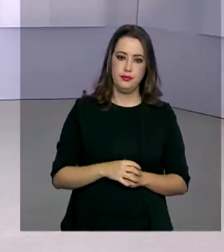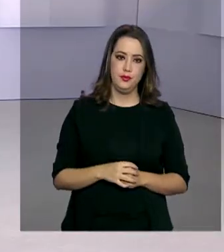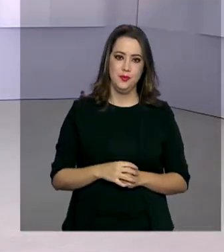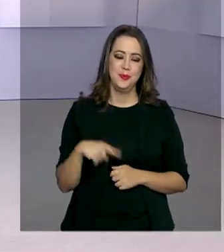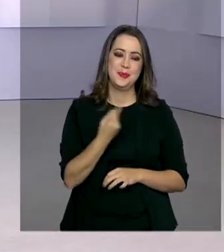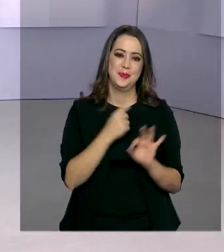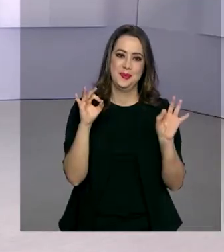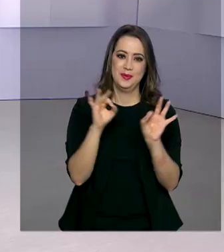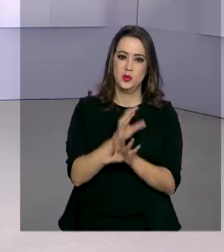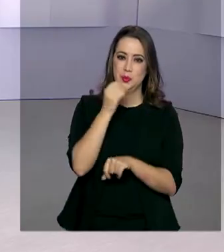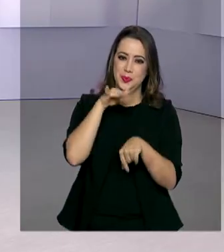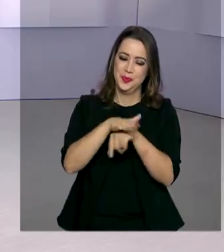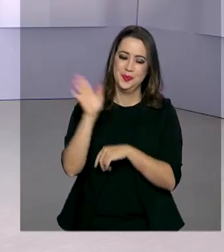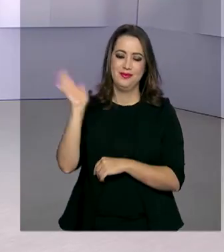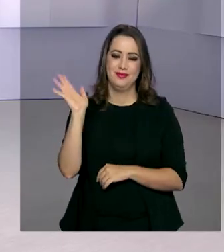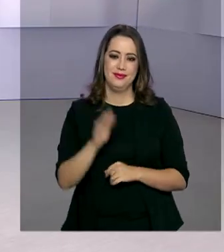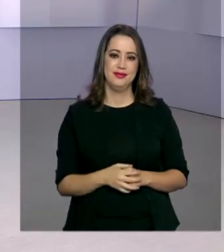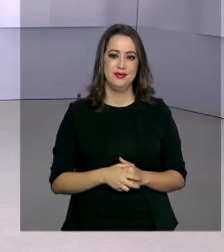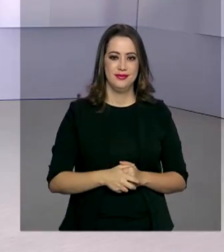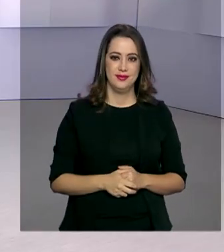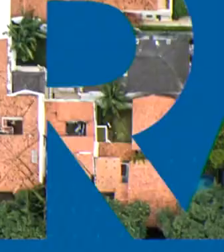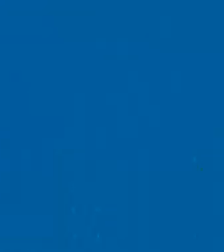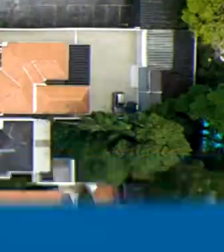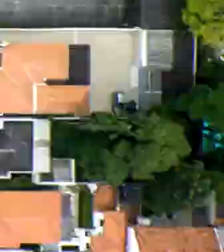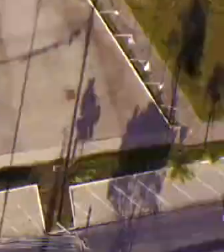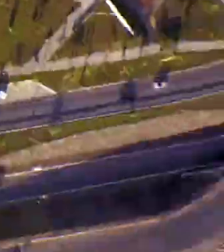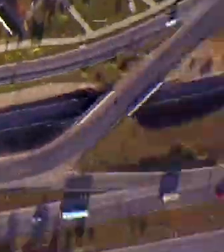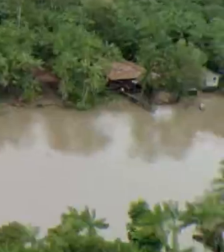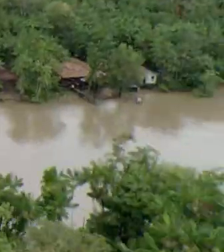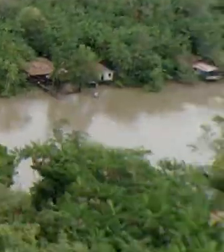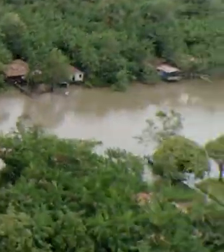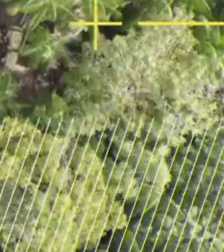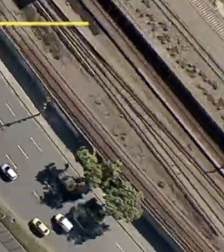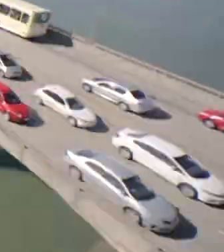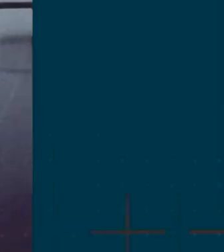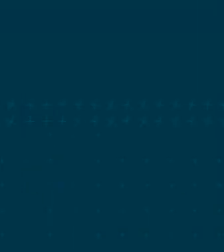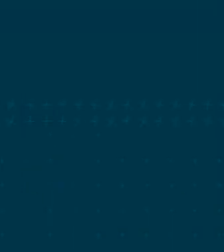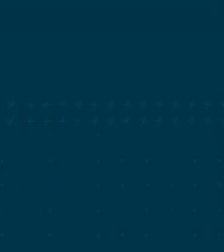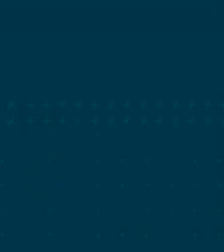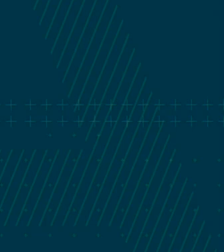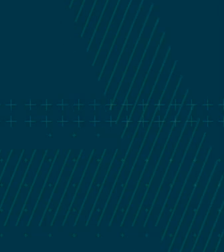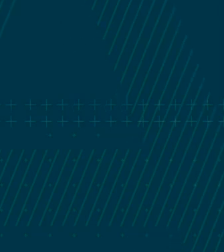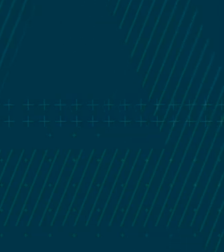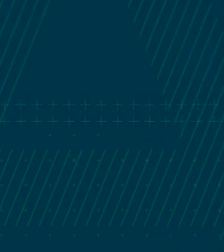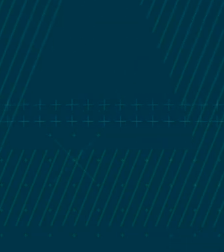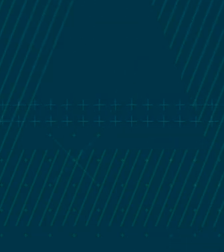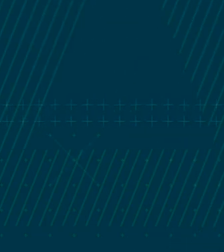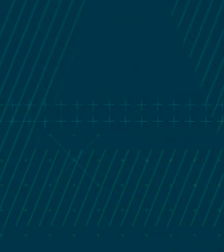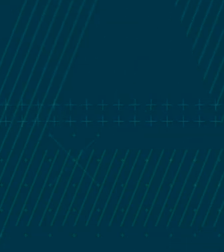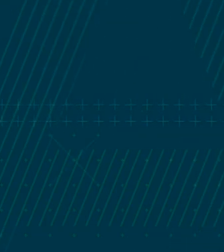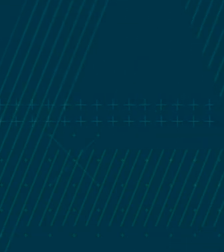A gente fica por aqui. Uma boa noite e até amanhã. A gente fica por aqui.